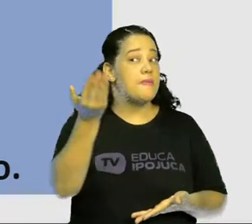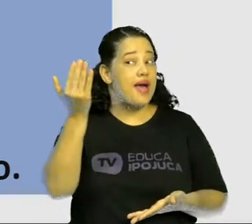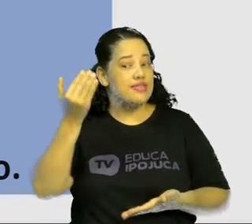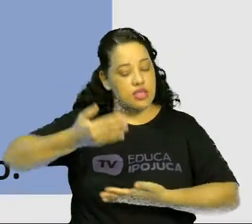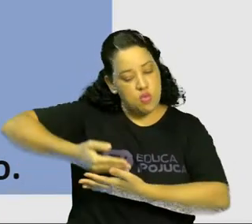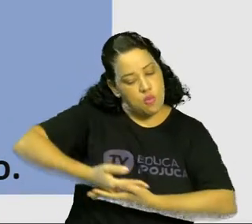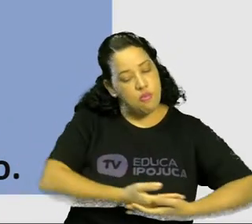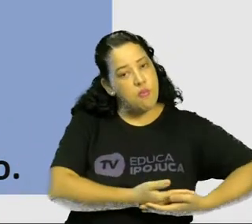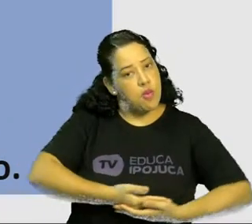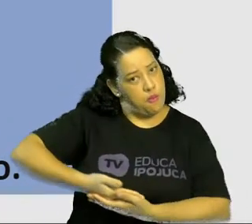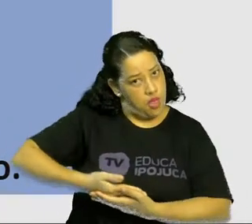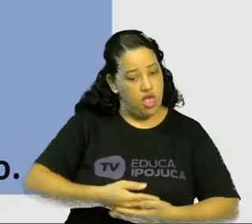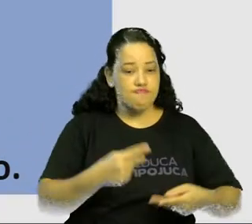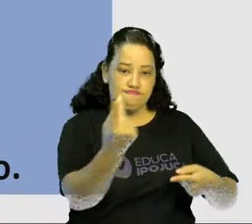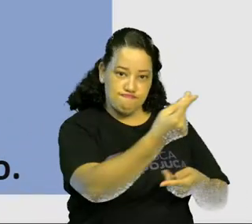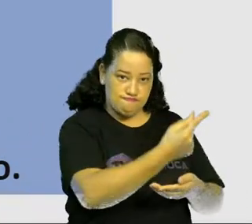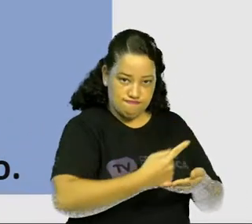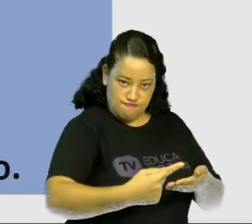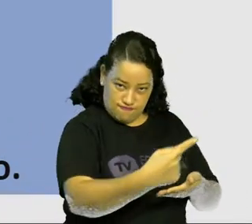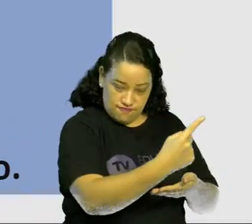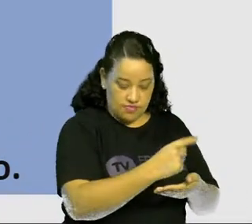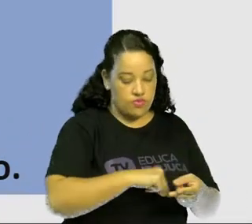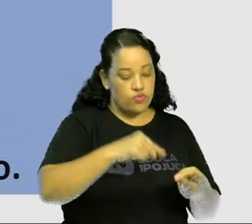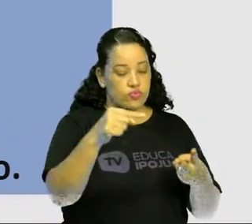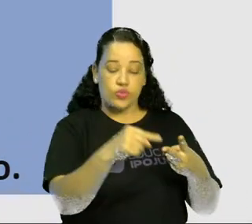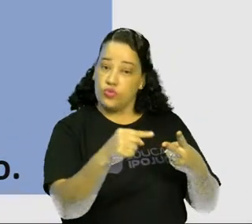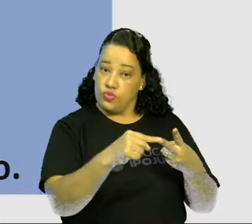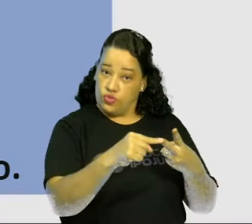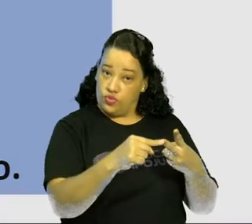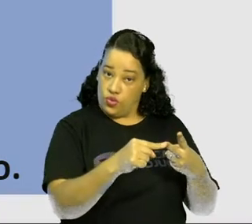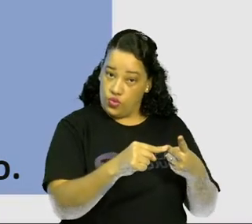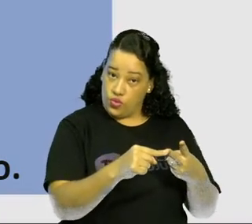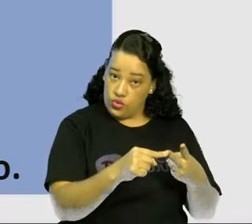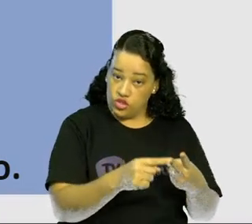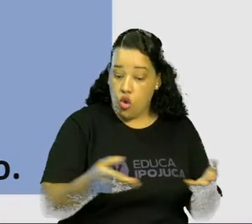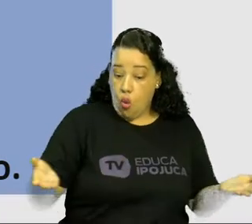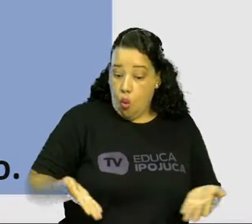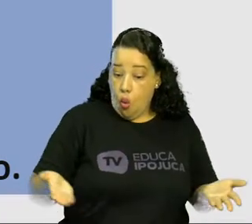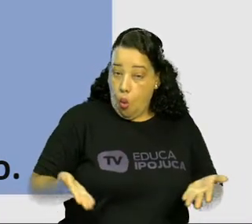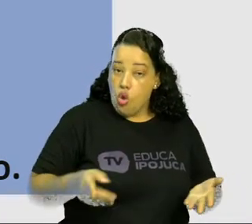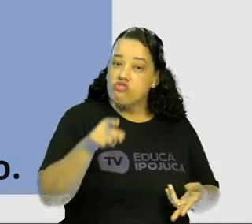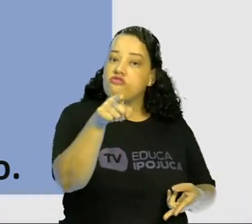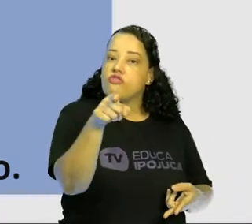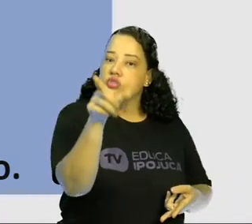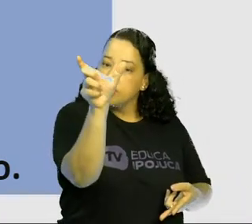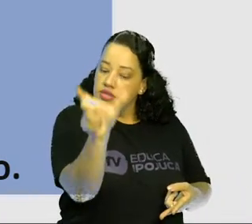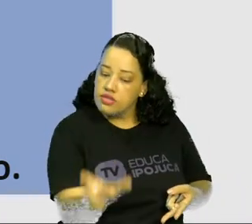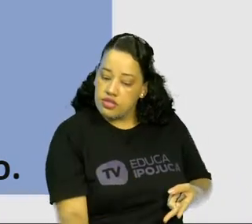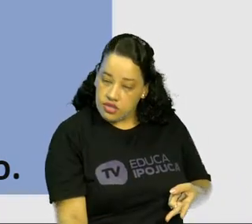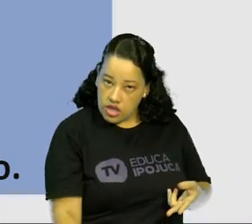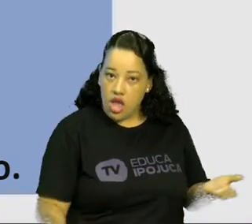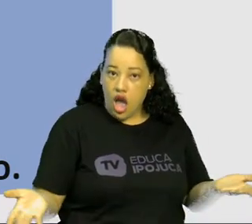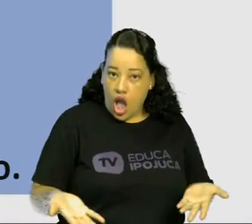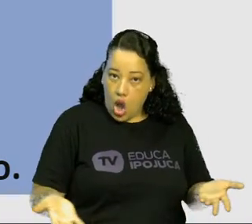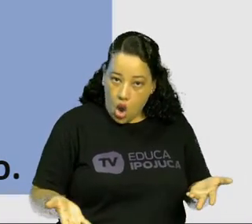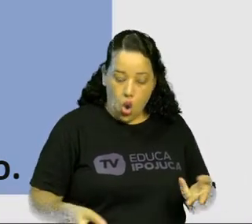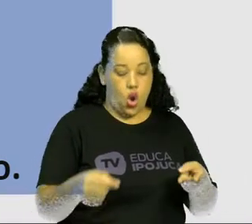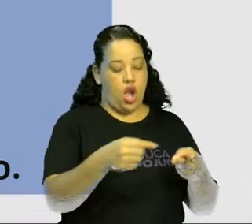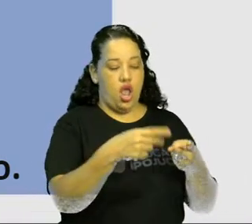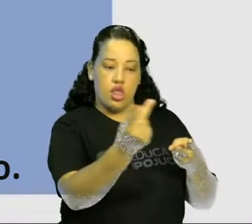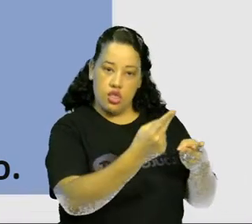bebê. Um desenho de como você é hoje, ou seja, agora.